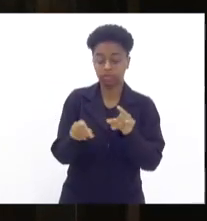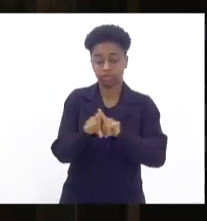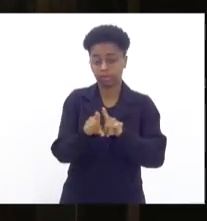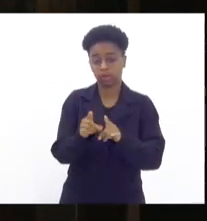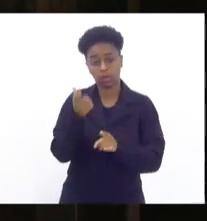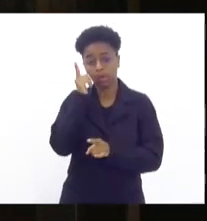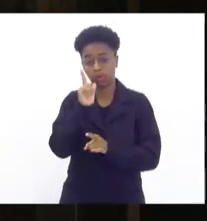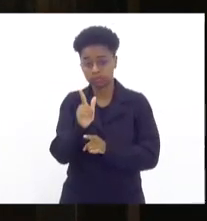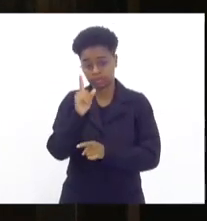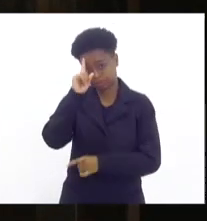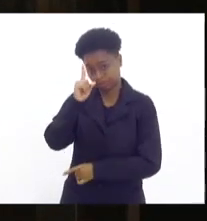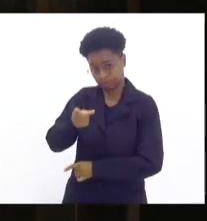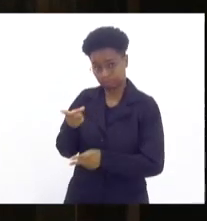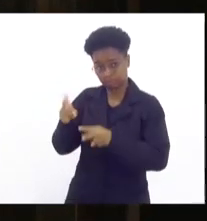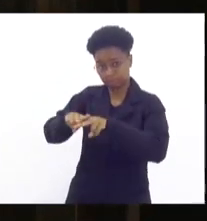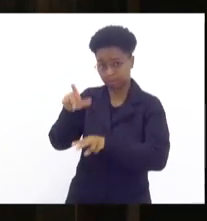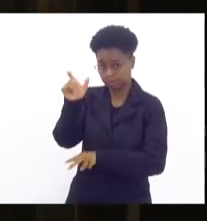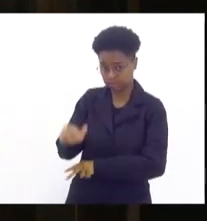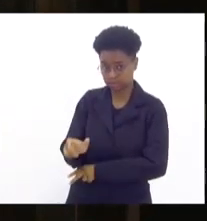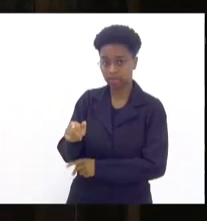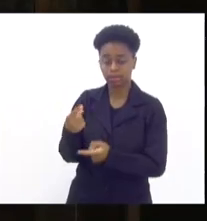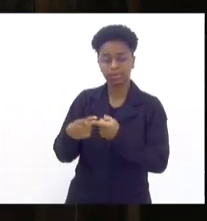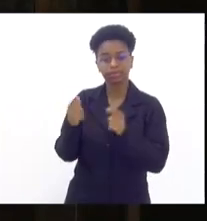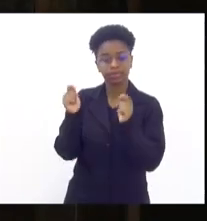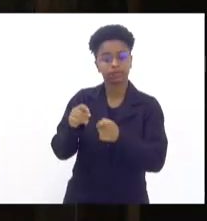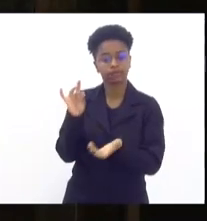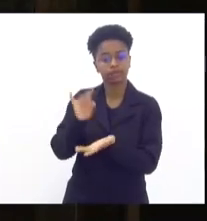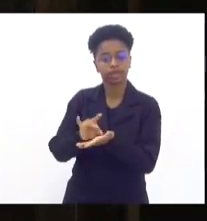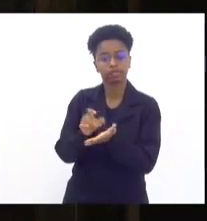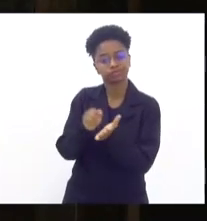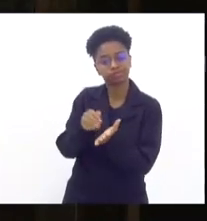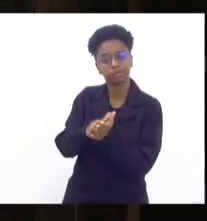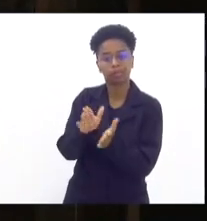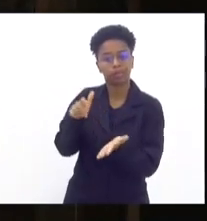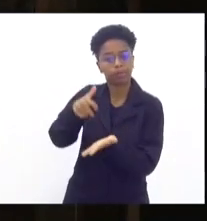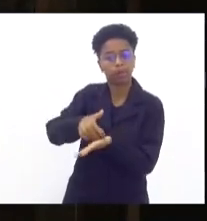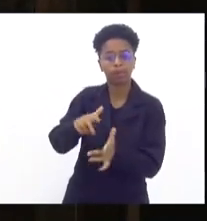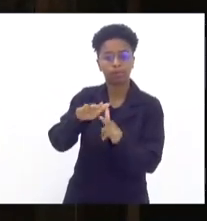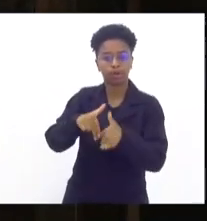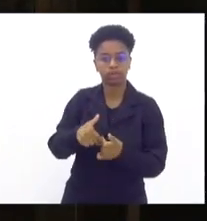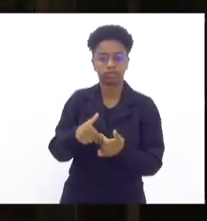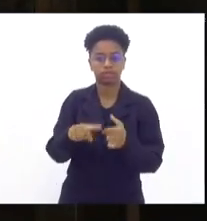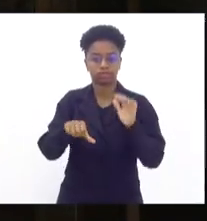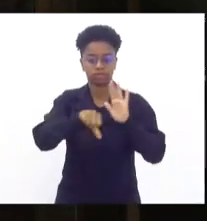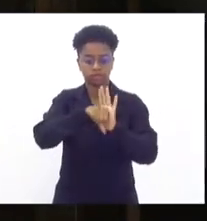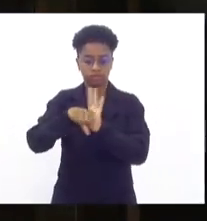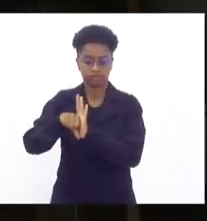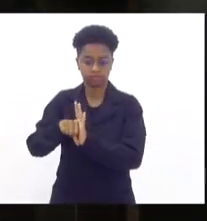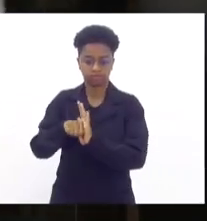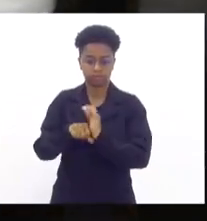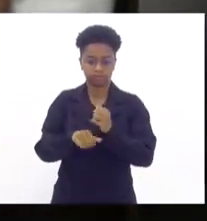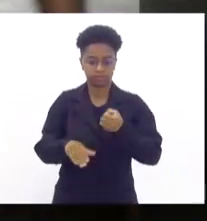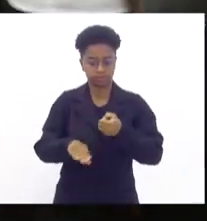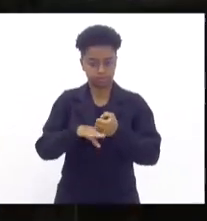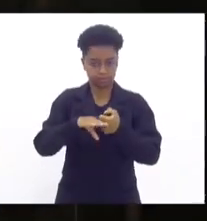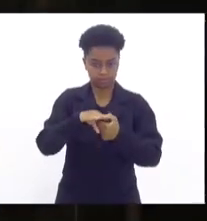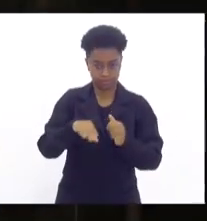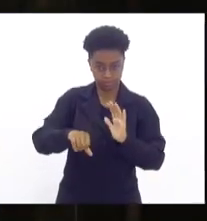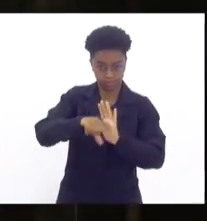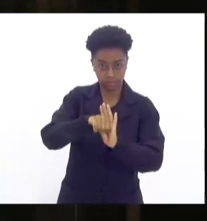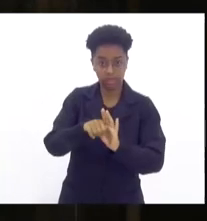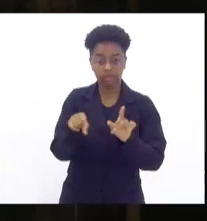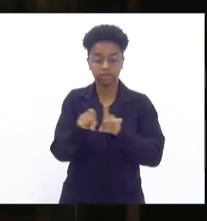prisão para que efetivamente eles respondam por seus crimes. E, além disso, também trabalhamos com inteligência, alvos